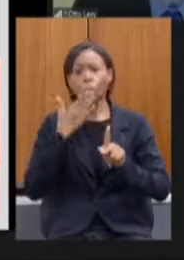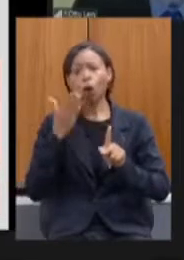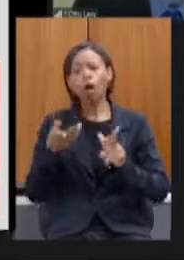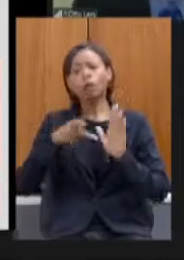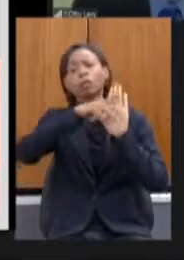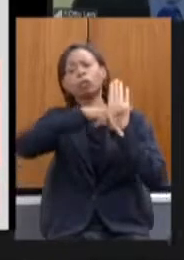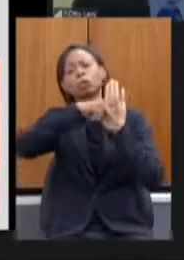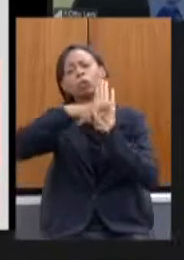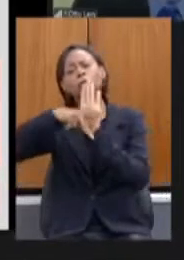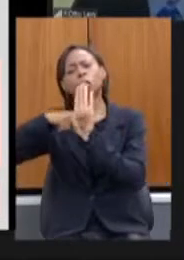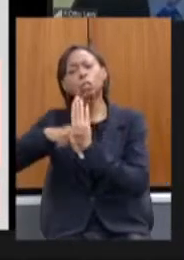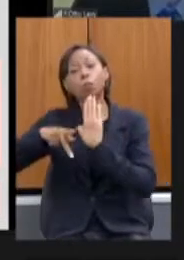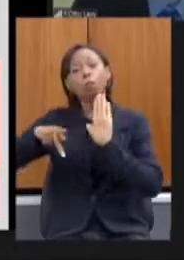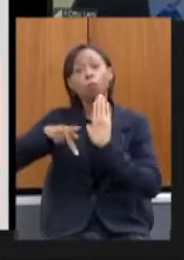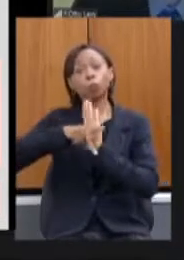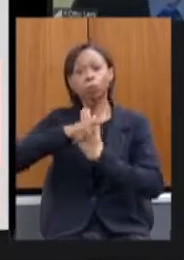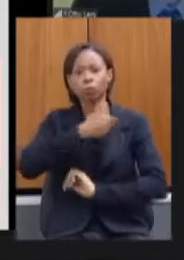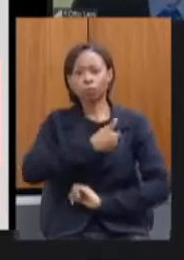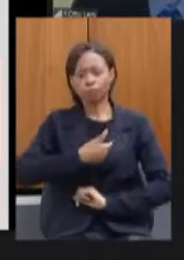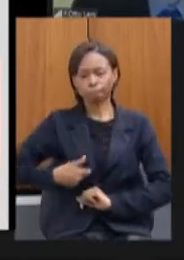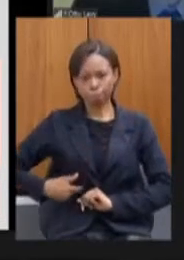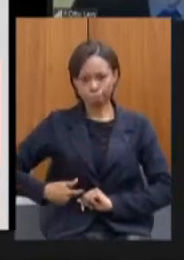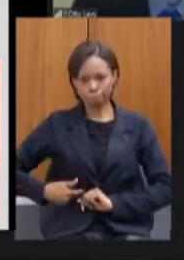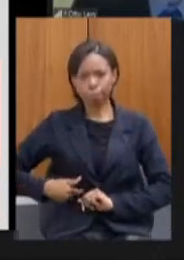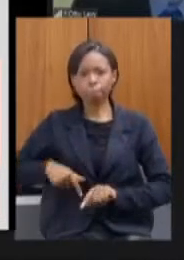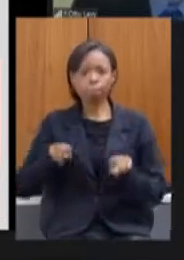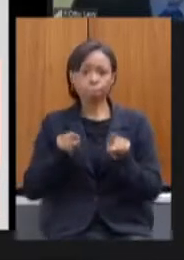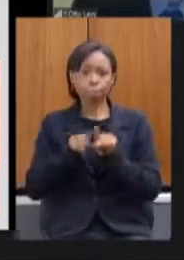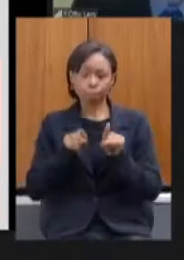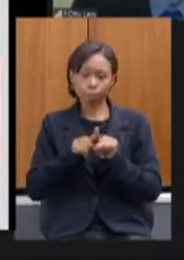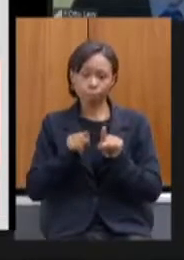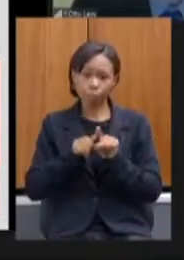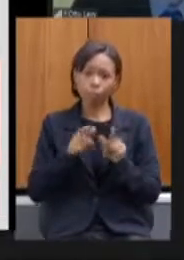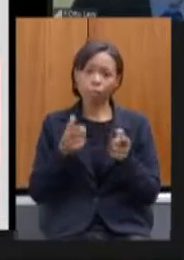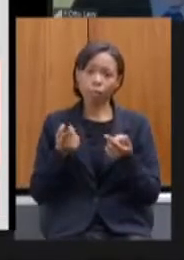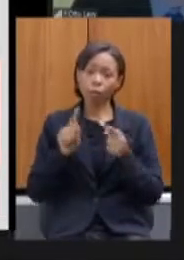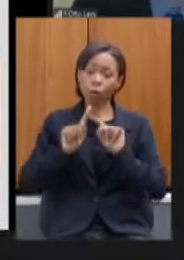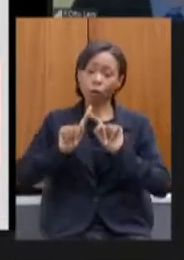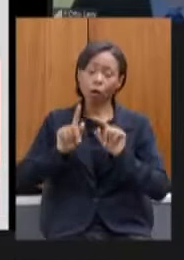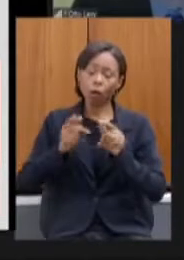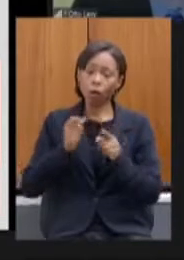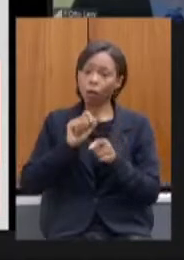governamentais bem como a alocação de recursos